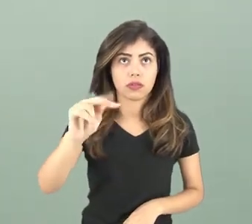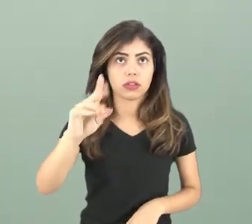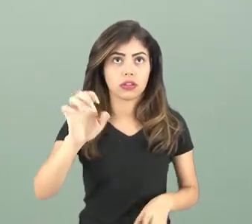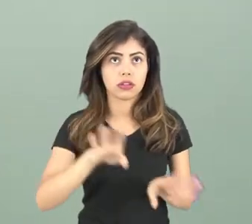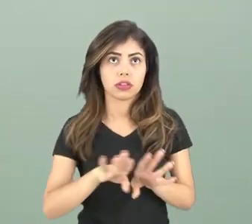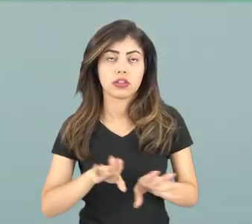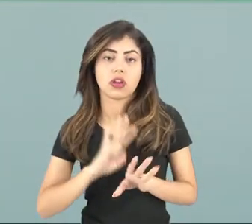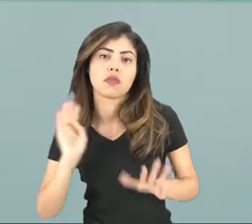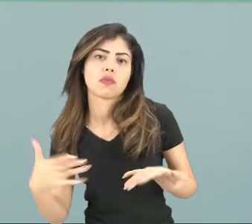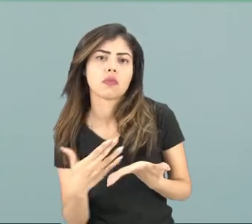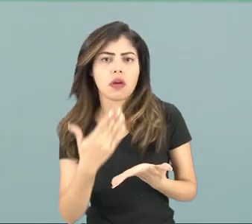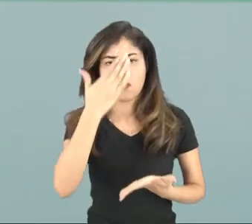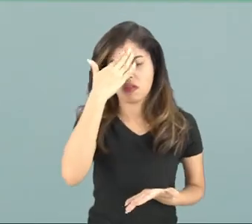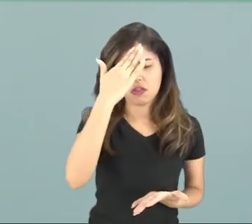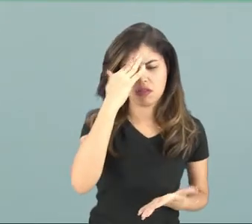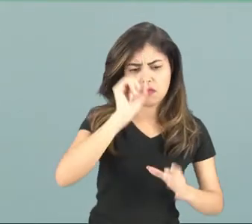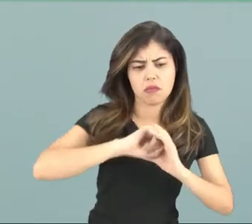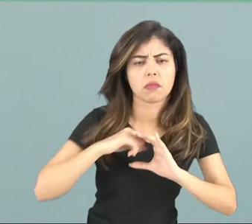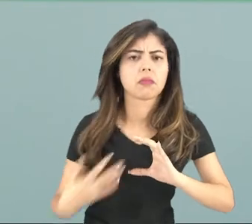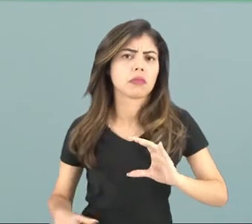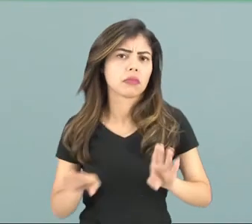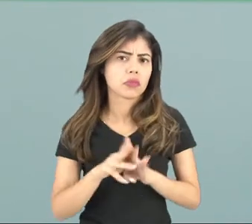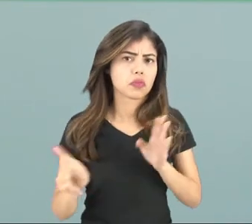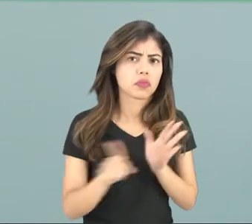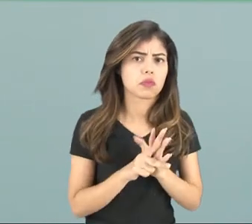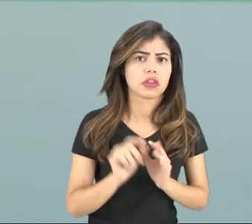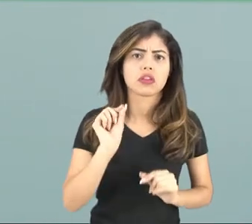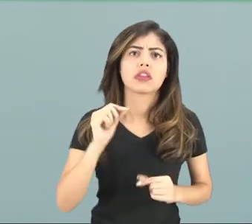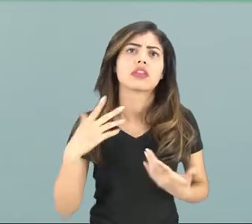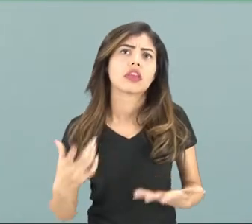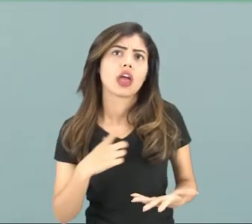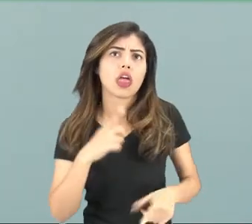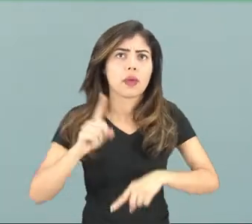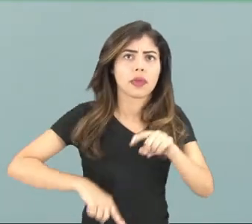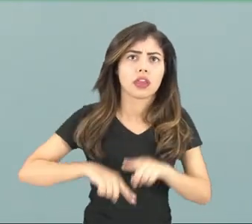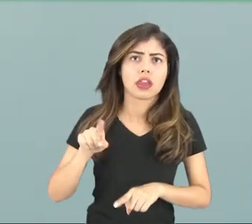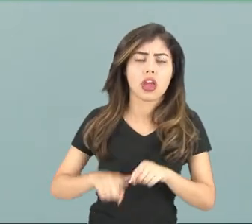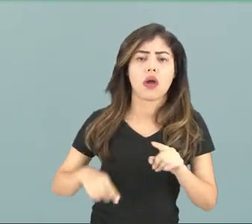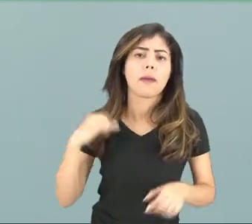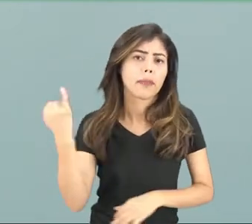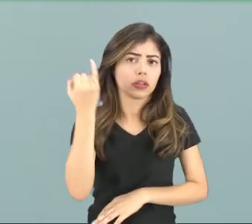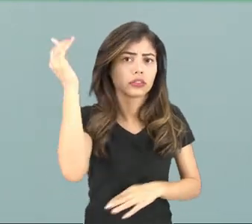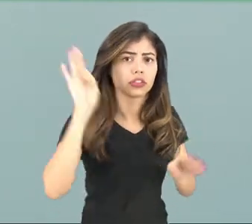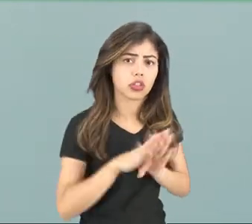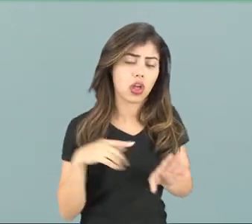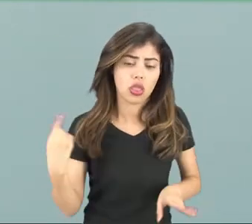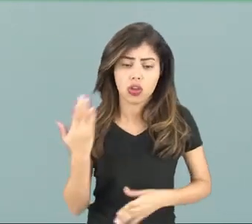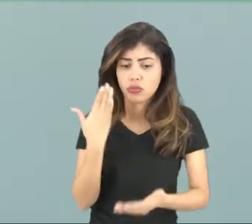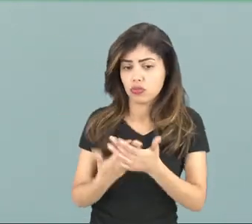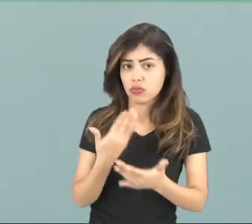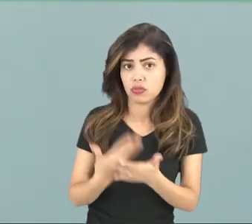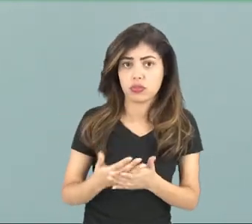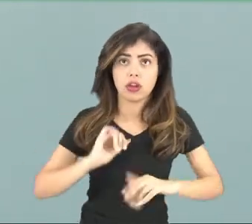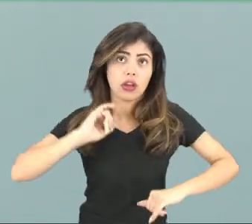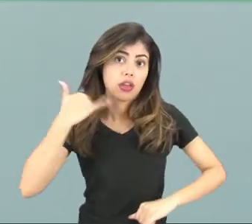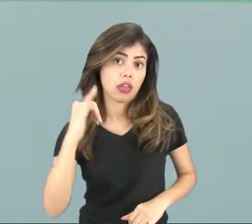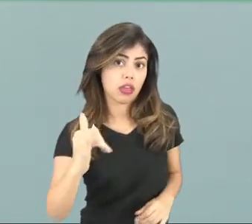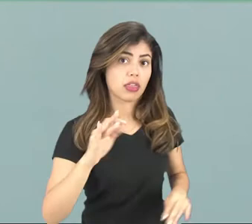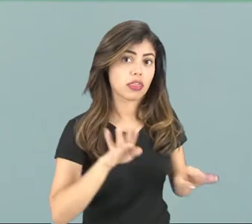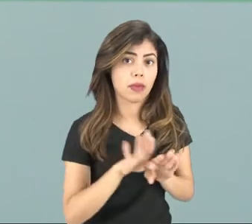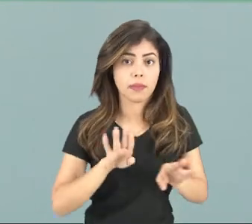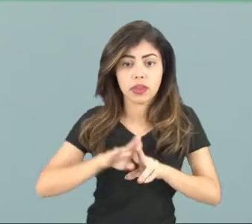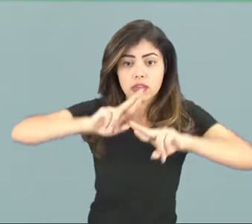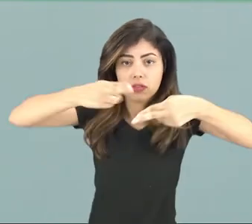é entender quais são as características ou as propriedades que fazem dele um material especial, principalmente no estudo da eletricidade e magnetismo.